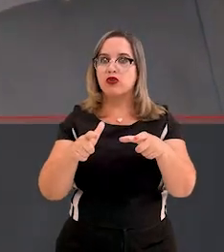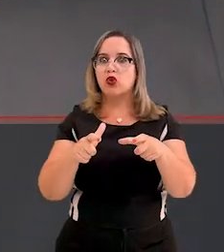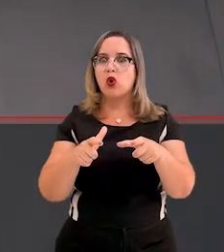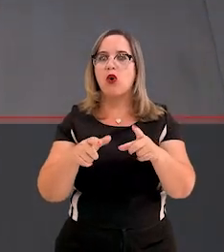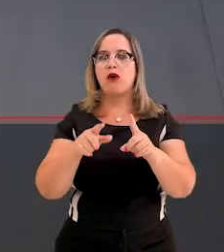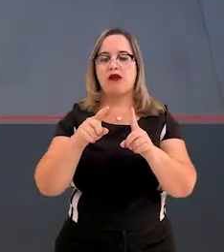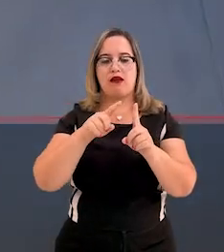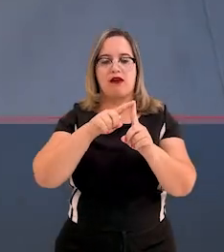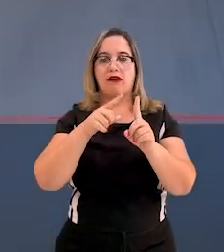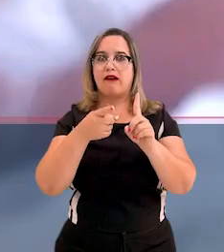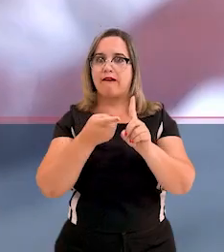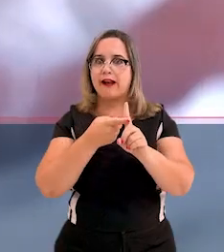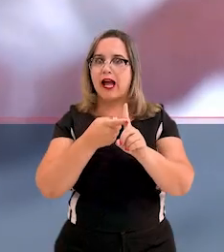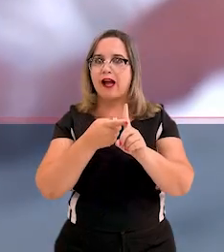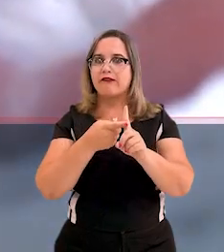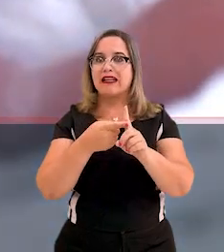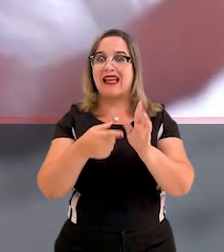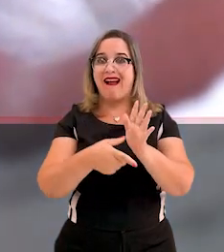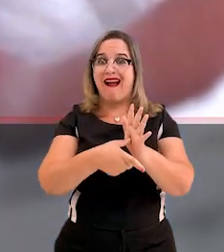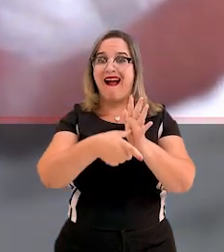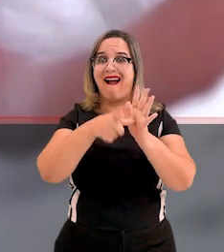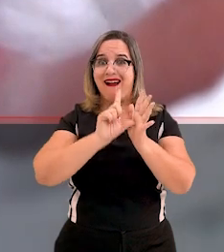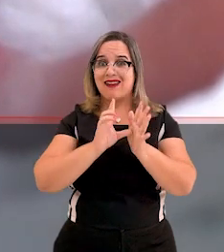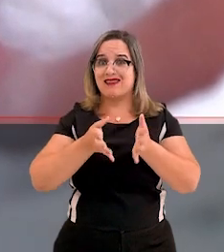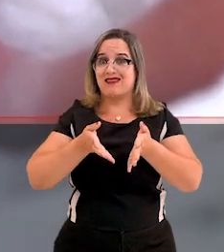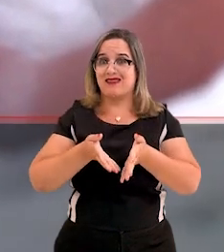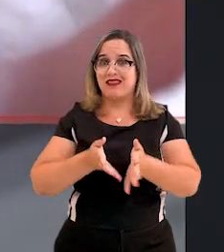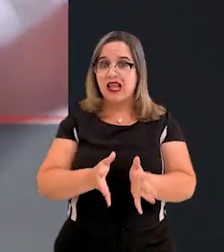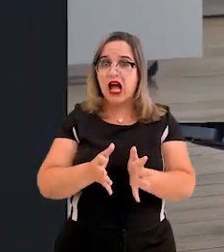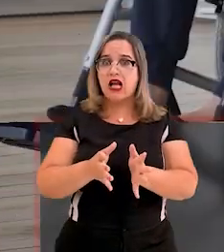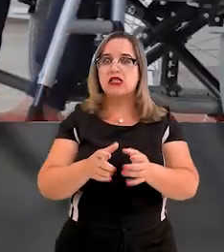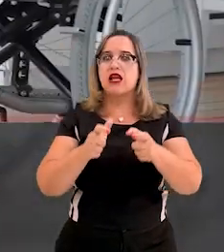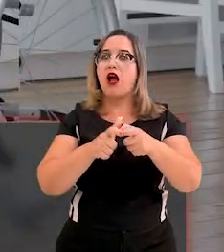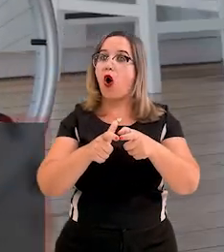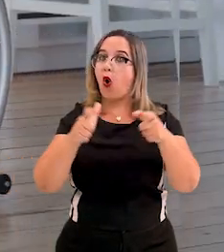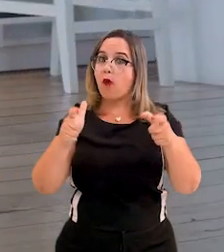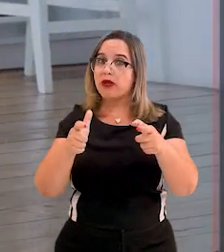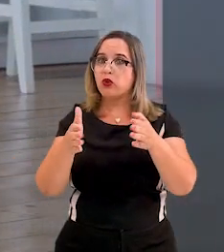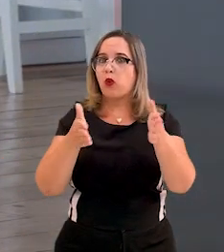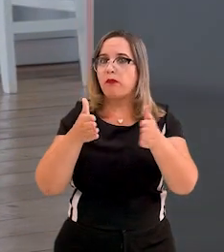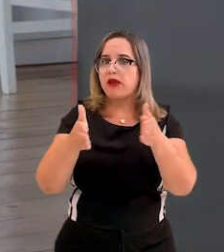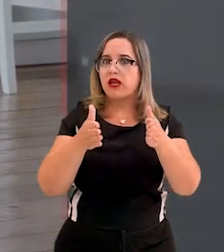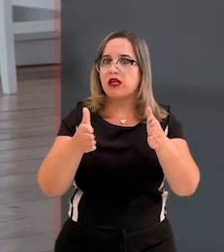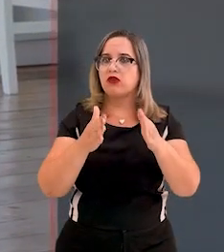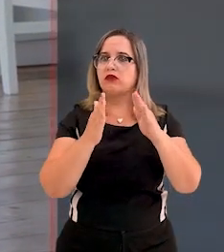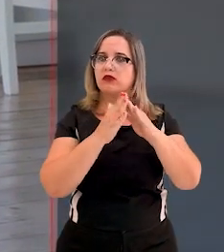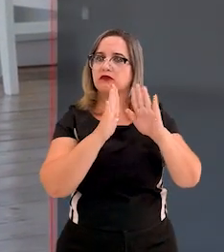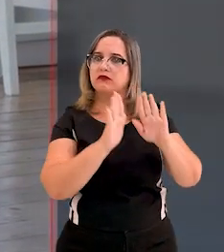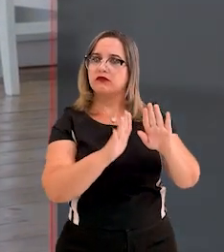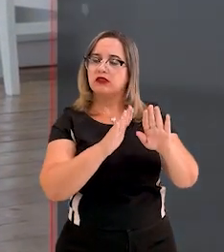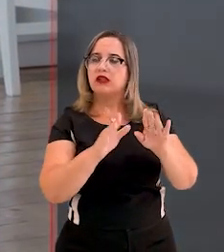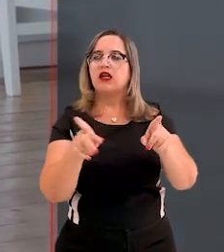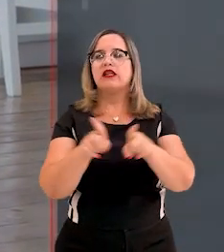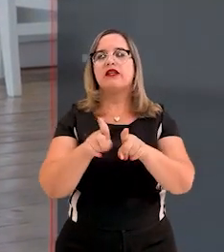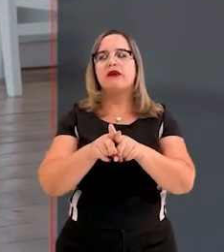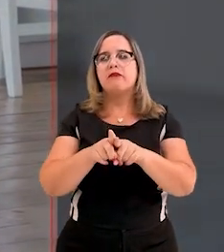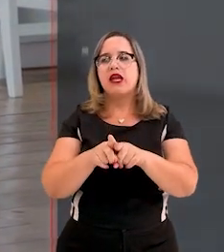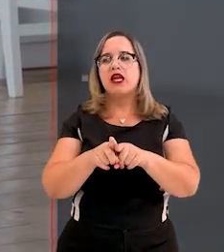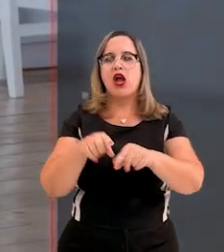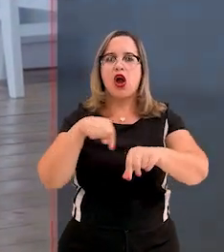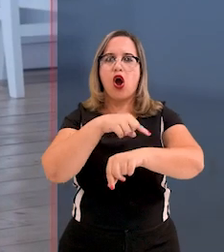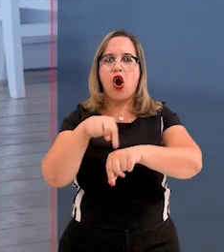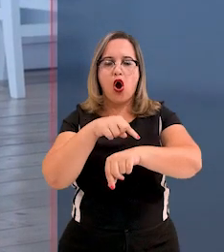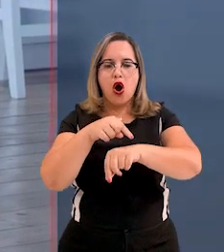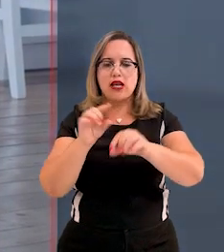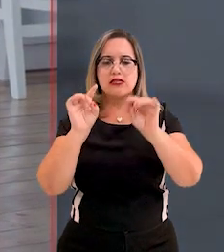licença maternidade em nascimentos prematuros e regulamentadas condições especiais de trabalho a